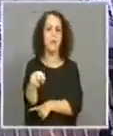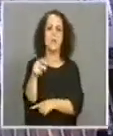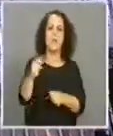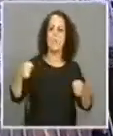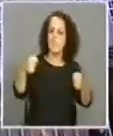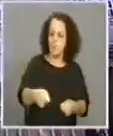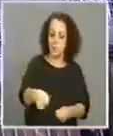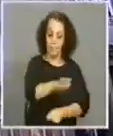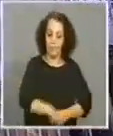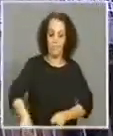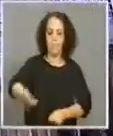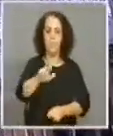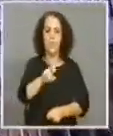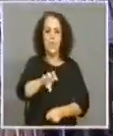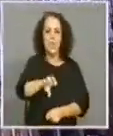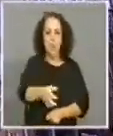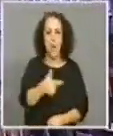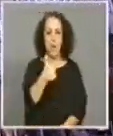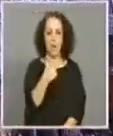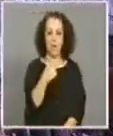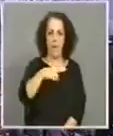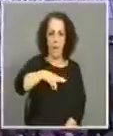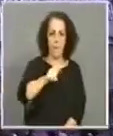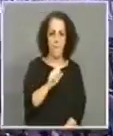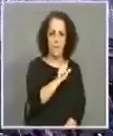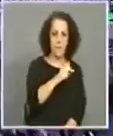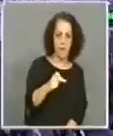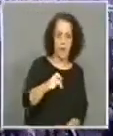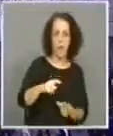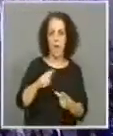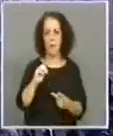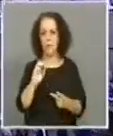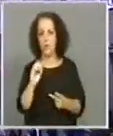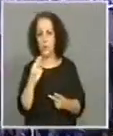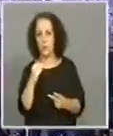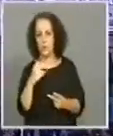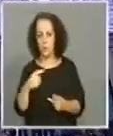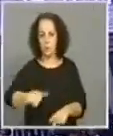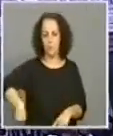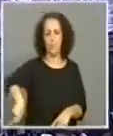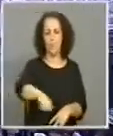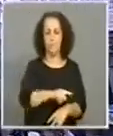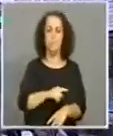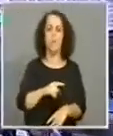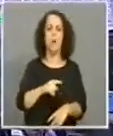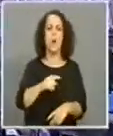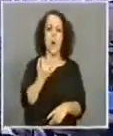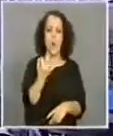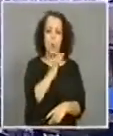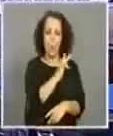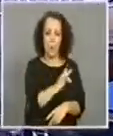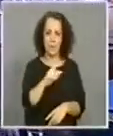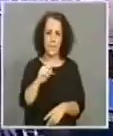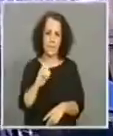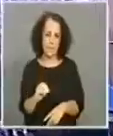região que junta 11 municípios, são mais de 430 mil habitantes e